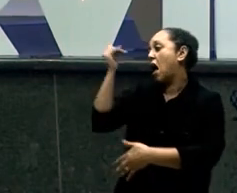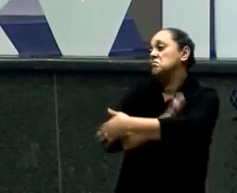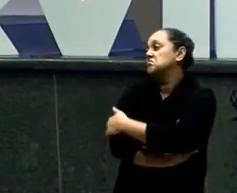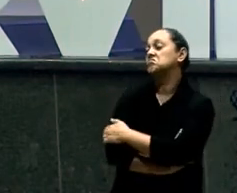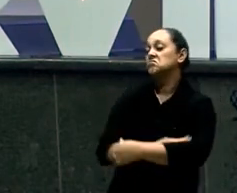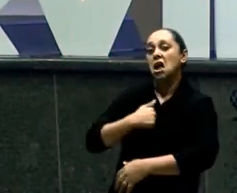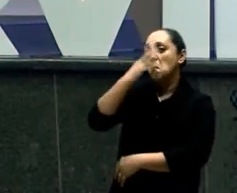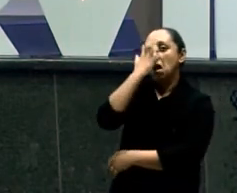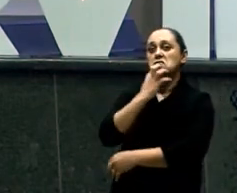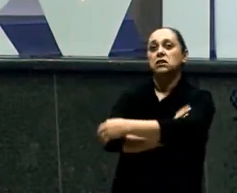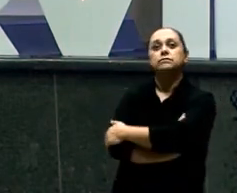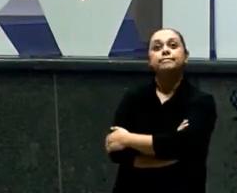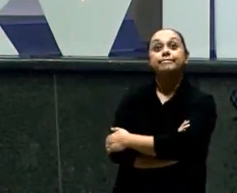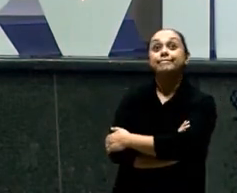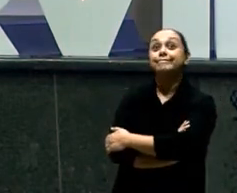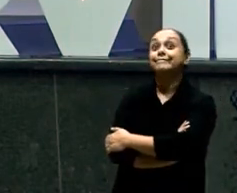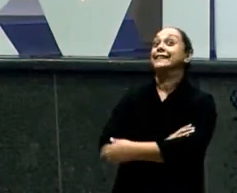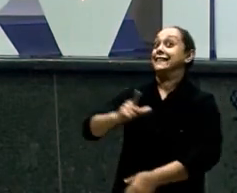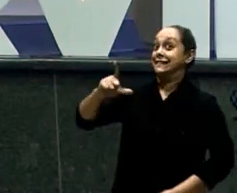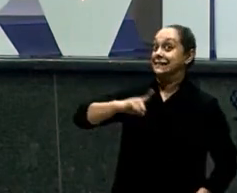E tem crente Adolescente